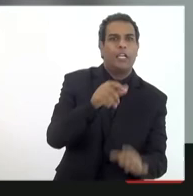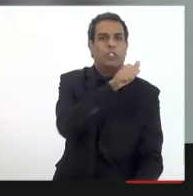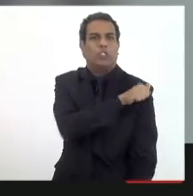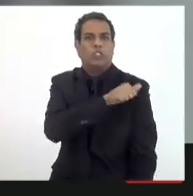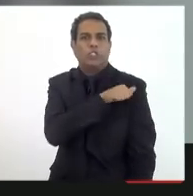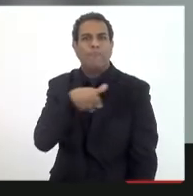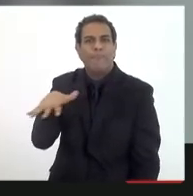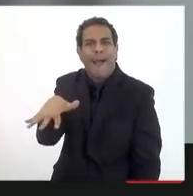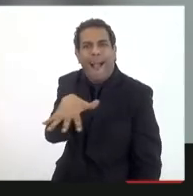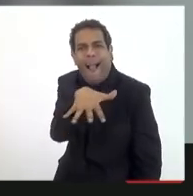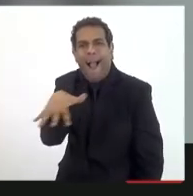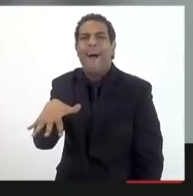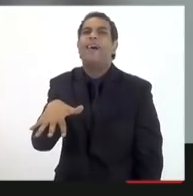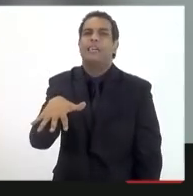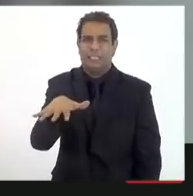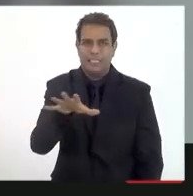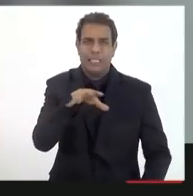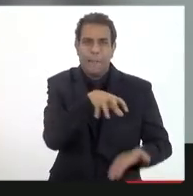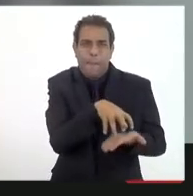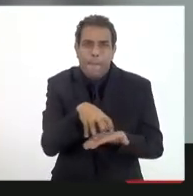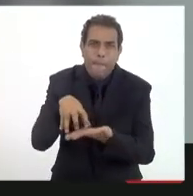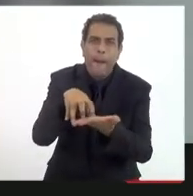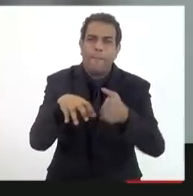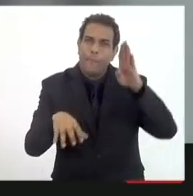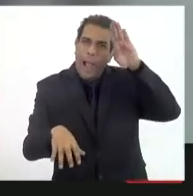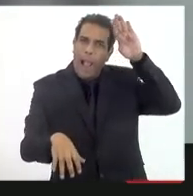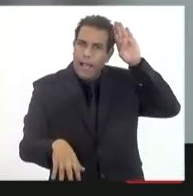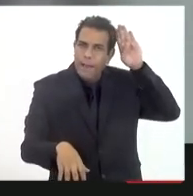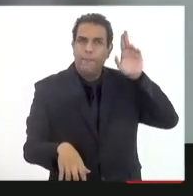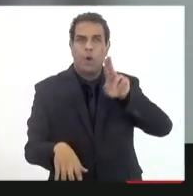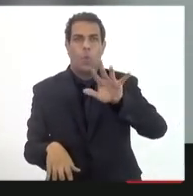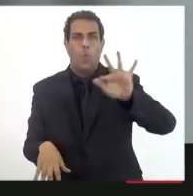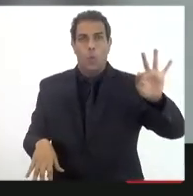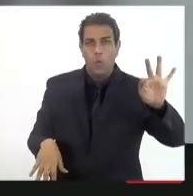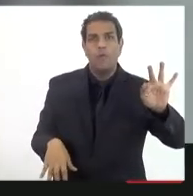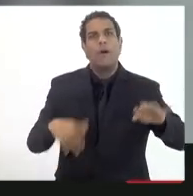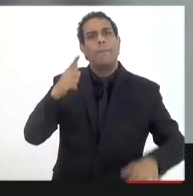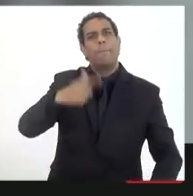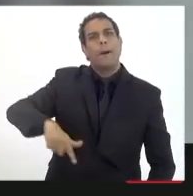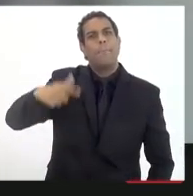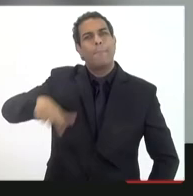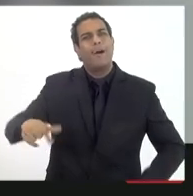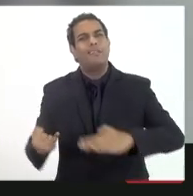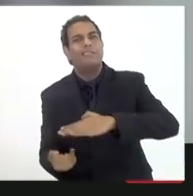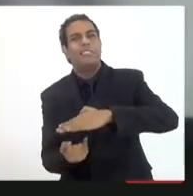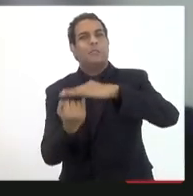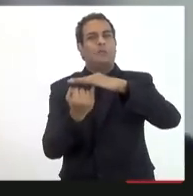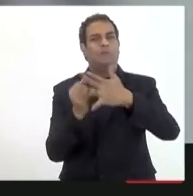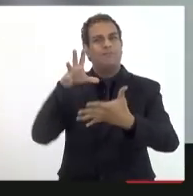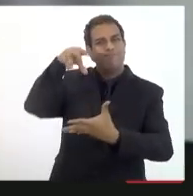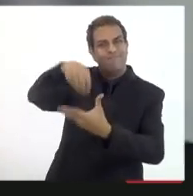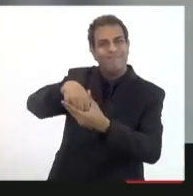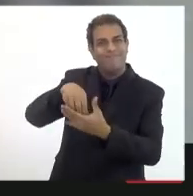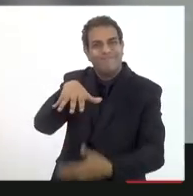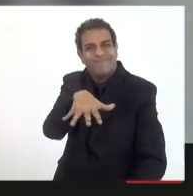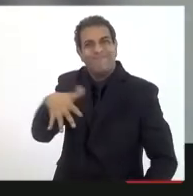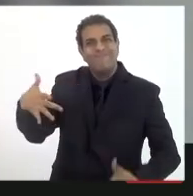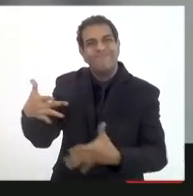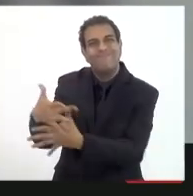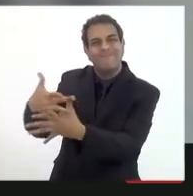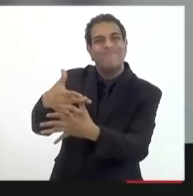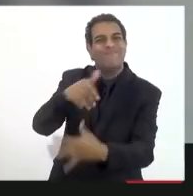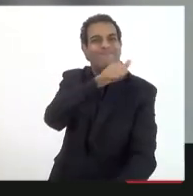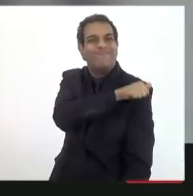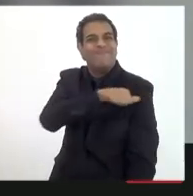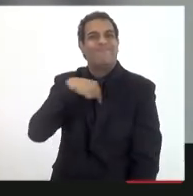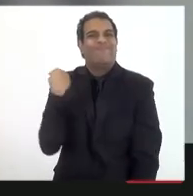meso-região do estado do Rio tem pelo menos uma unidade acadêmica da UF claro tantos outros institutos ciência e tecnologia e ficamos